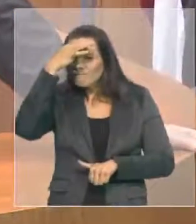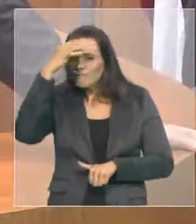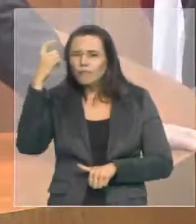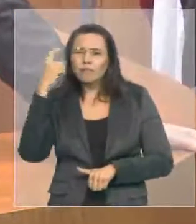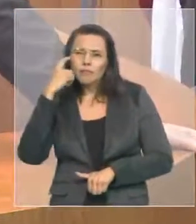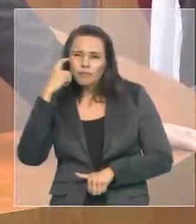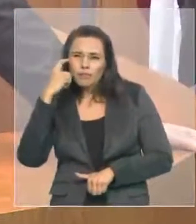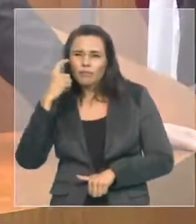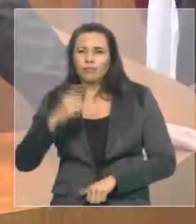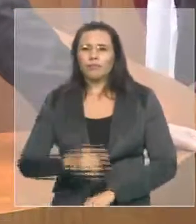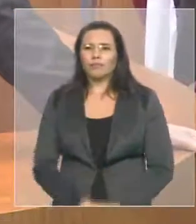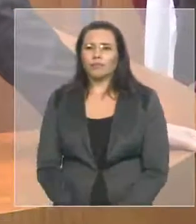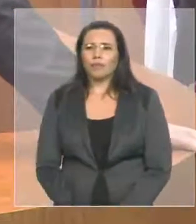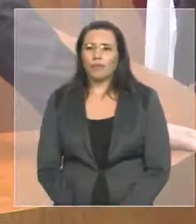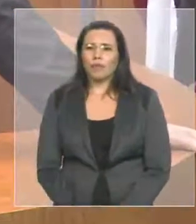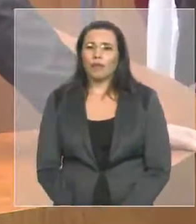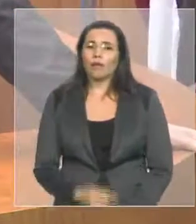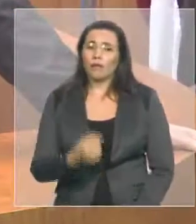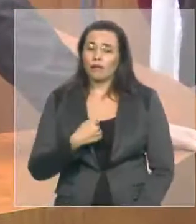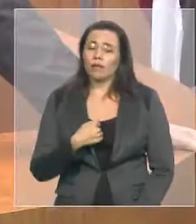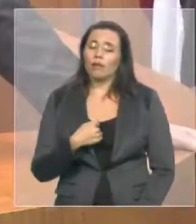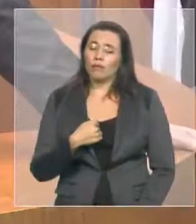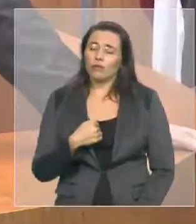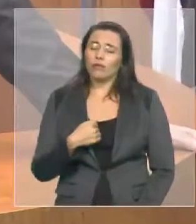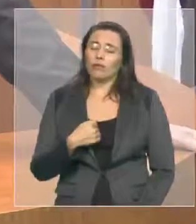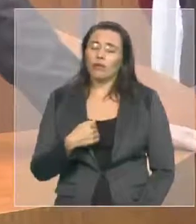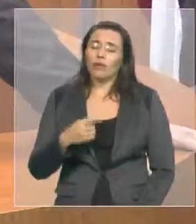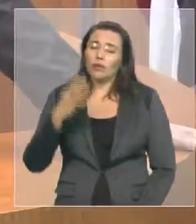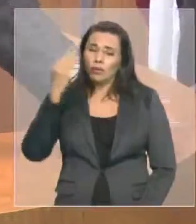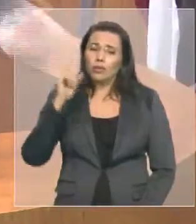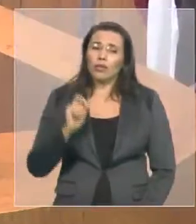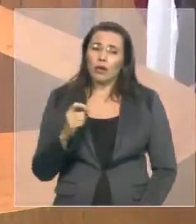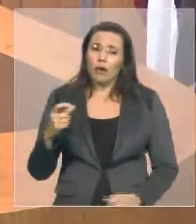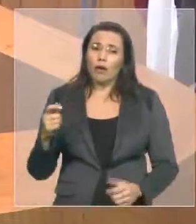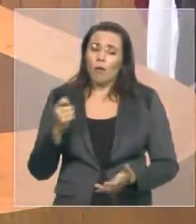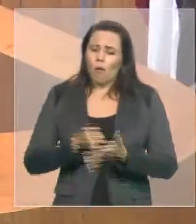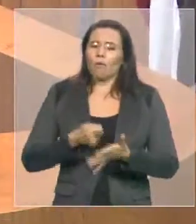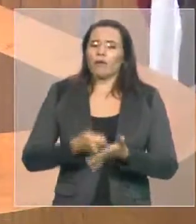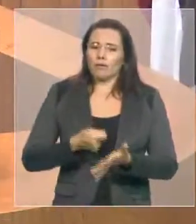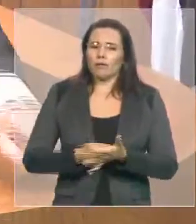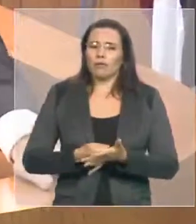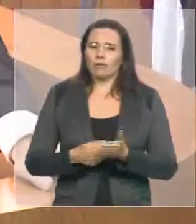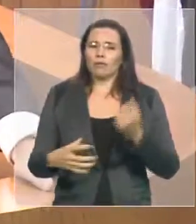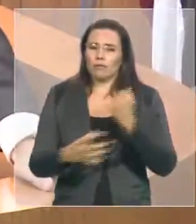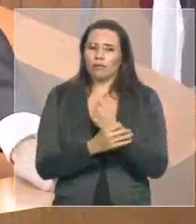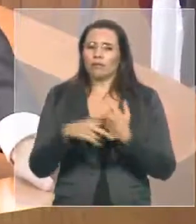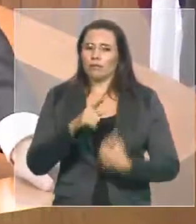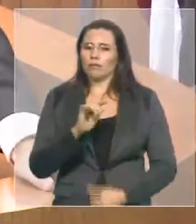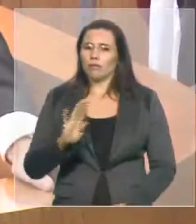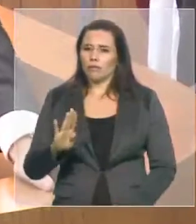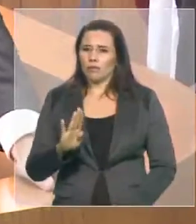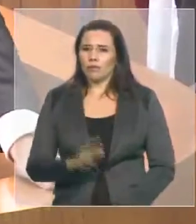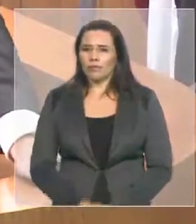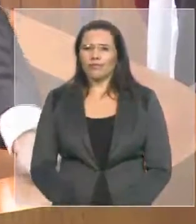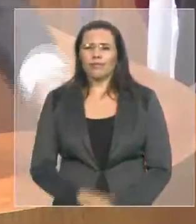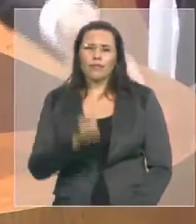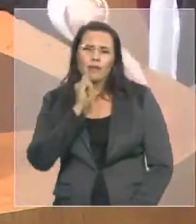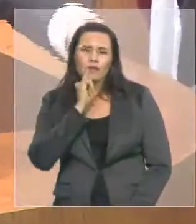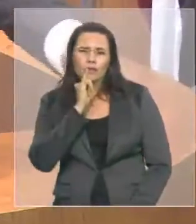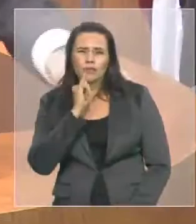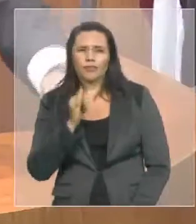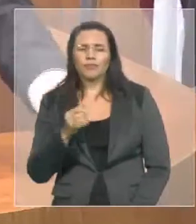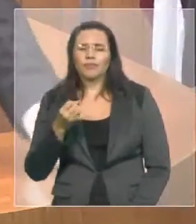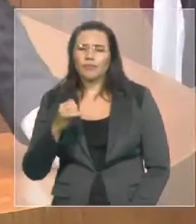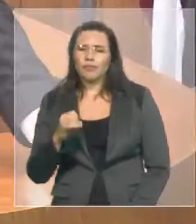obrigação da segurança pública, mas se não, vejamos, se você for bem aqui, ao lado da Mirante,